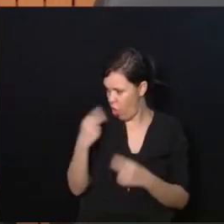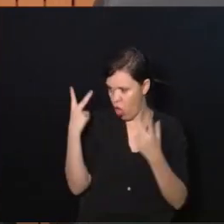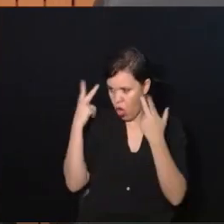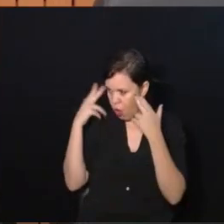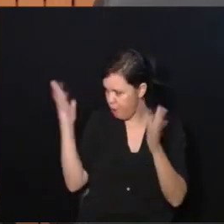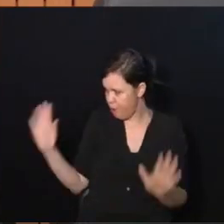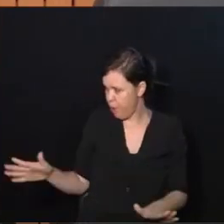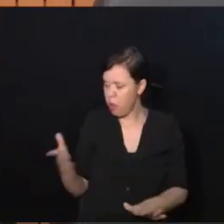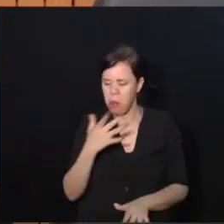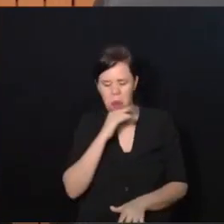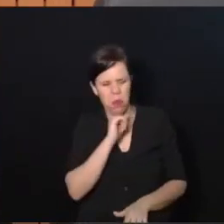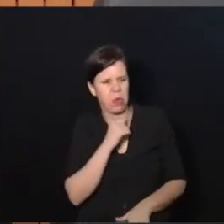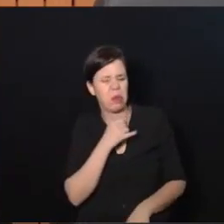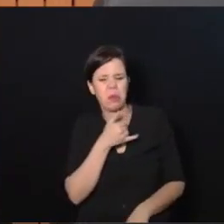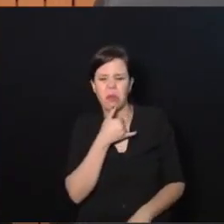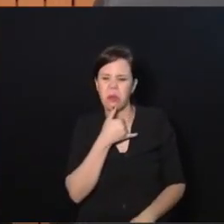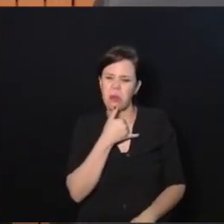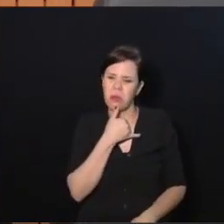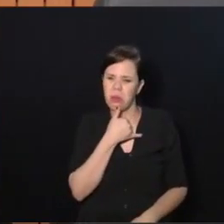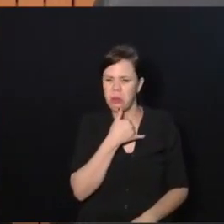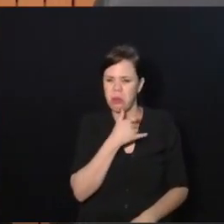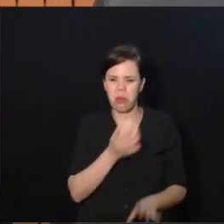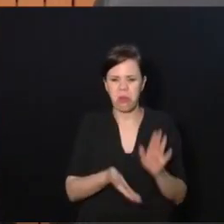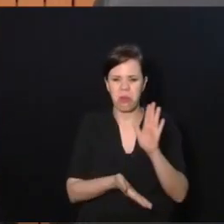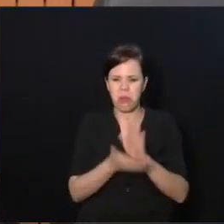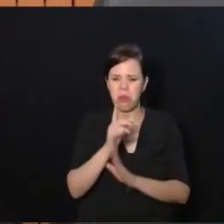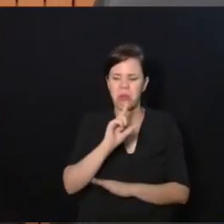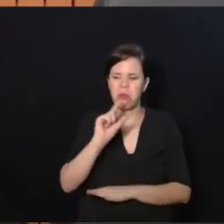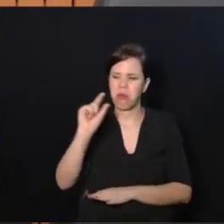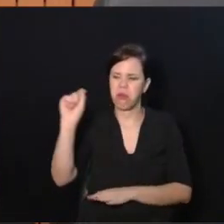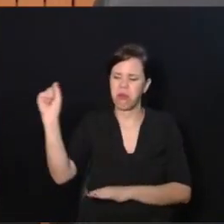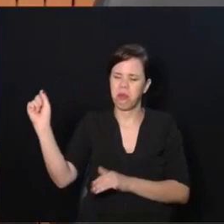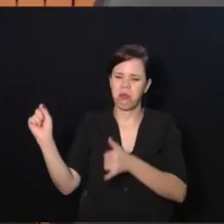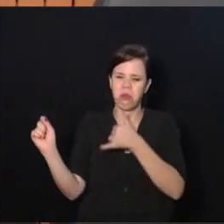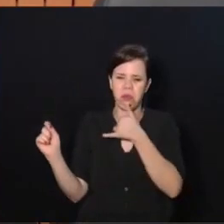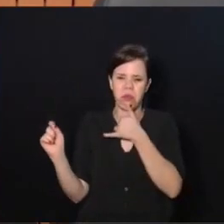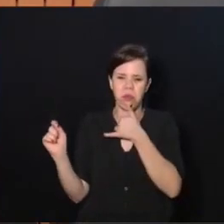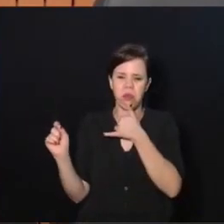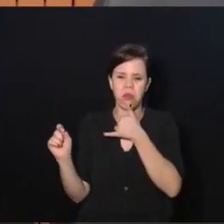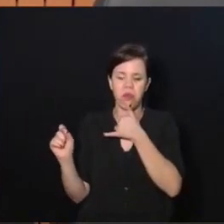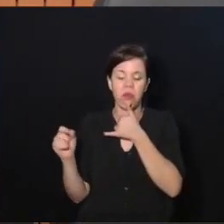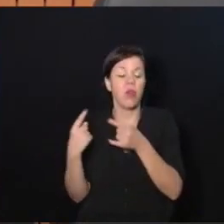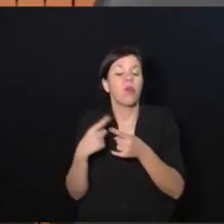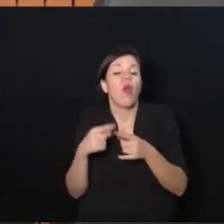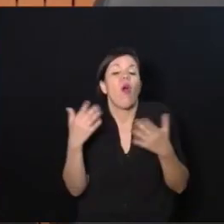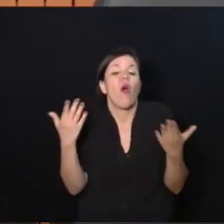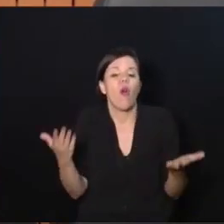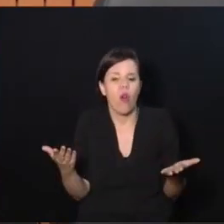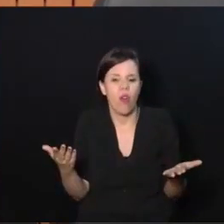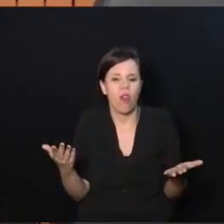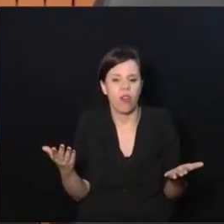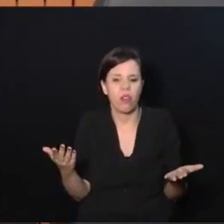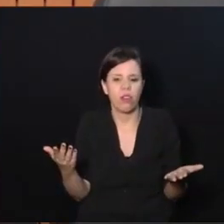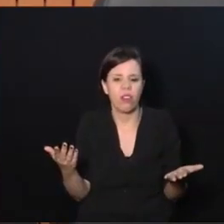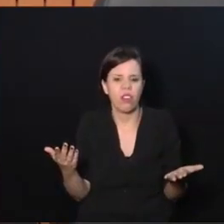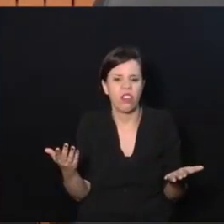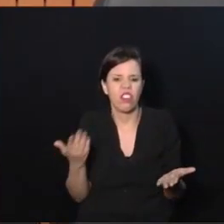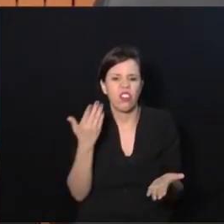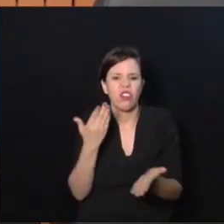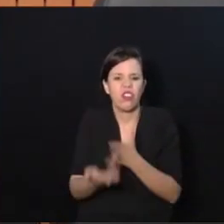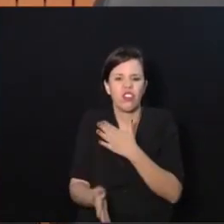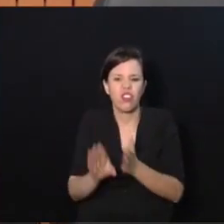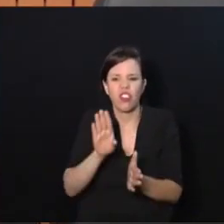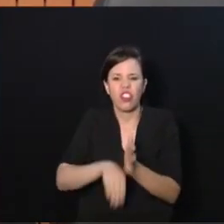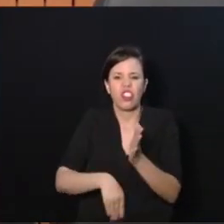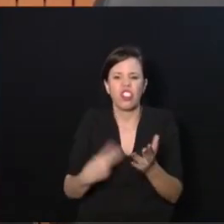E papai saiu muito aborrecido da vida com Chico, mas muito aborrecido. Porque onde é que já se viu, desvalorizou o esforço dele de juntar dinheiro